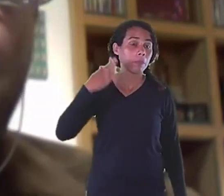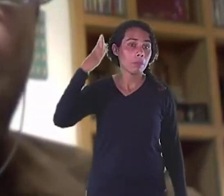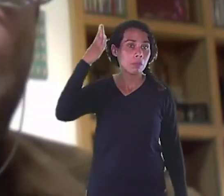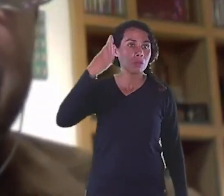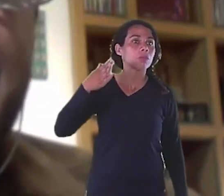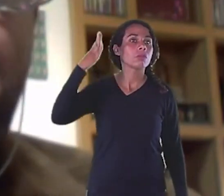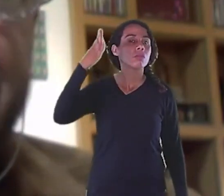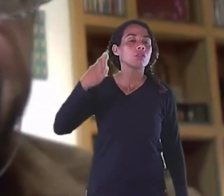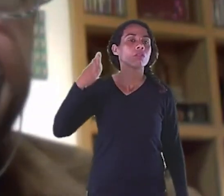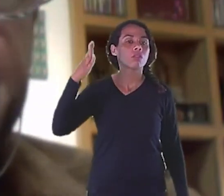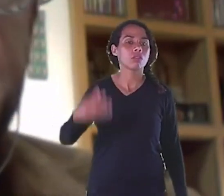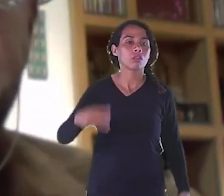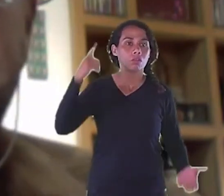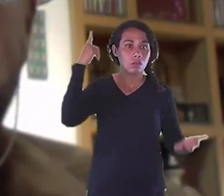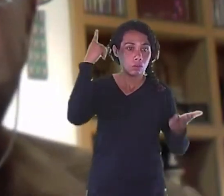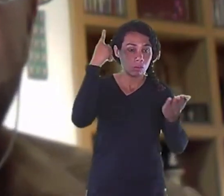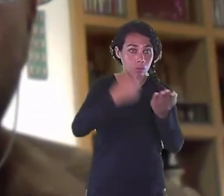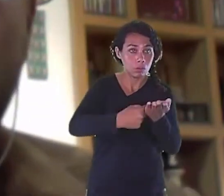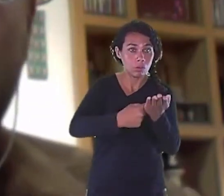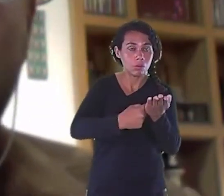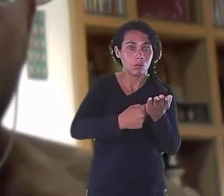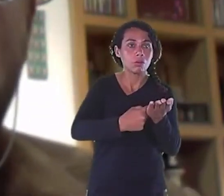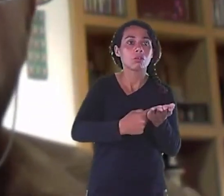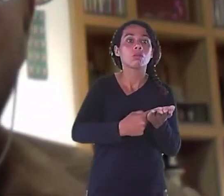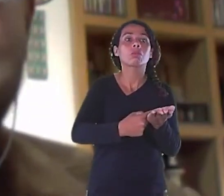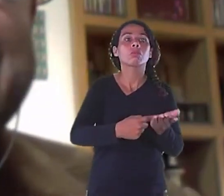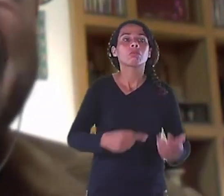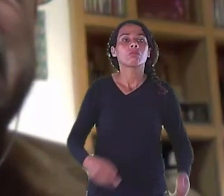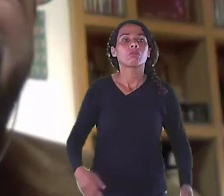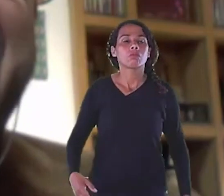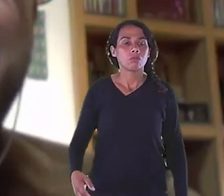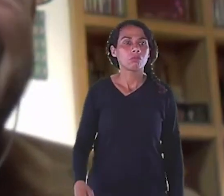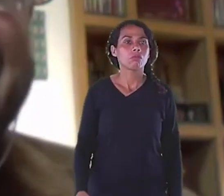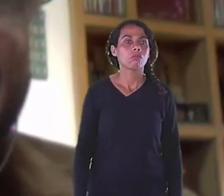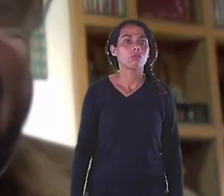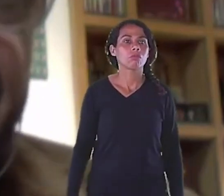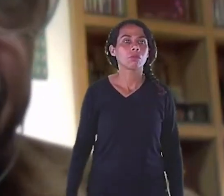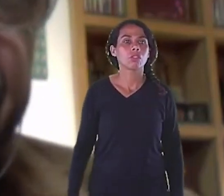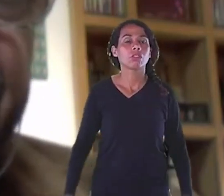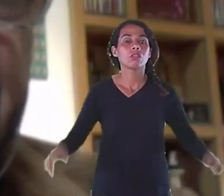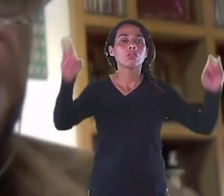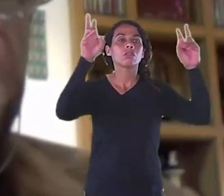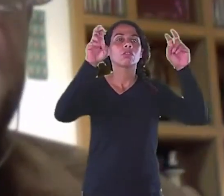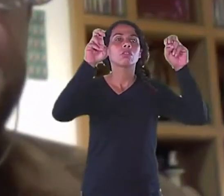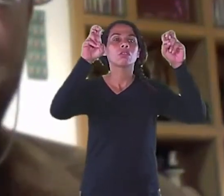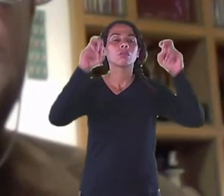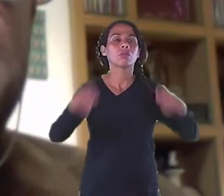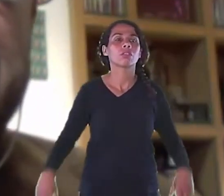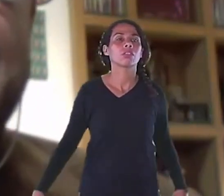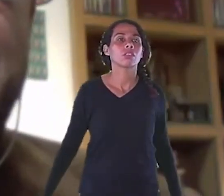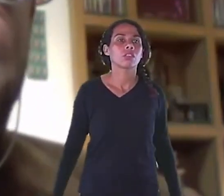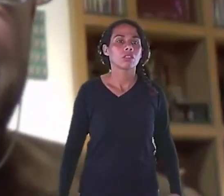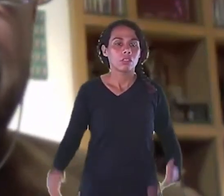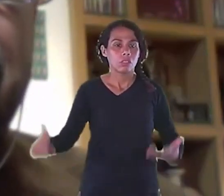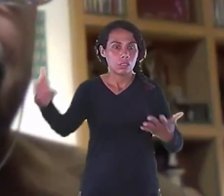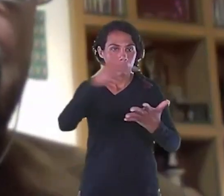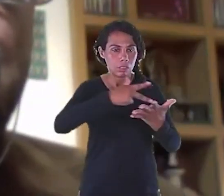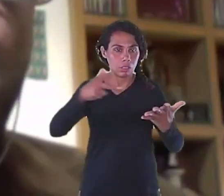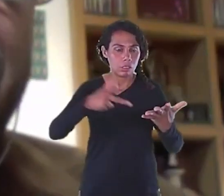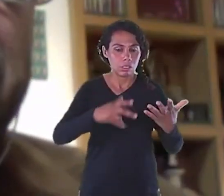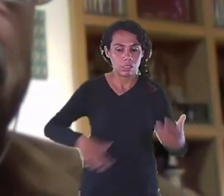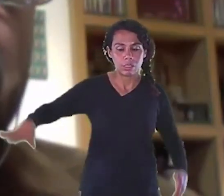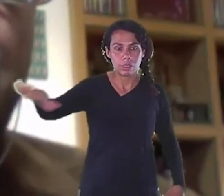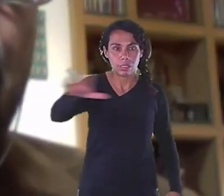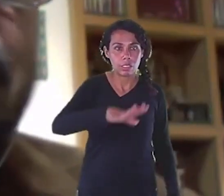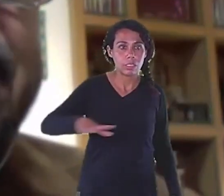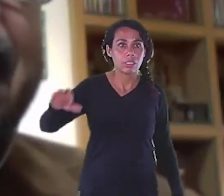congresso Que ocorreu em Nápoles Que chamou O design inspirado na ciência E eram três dias De